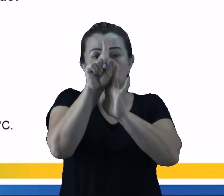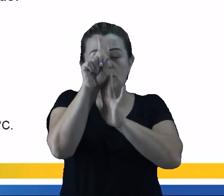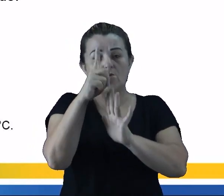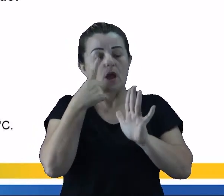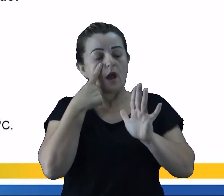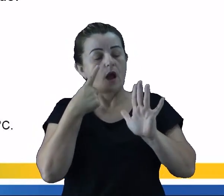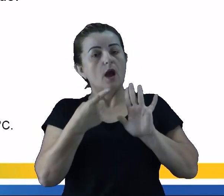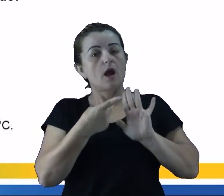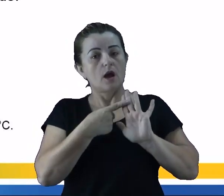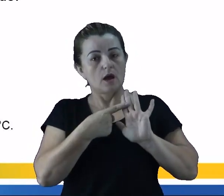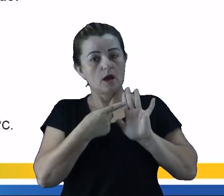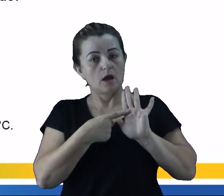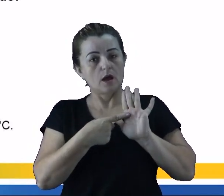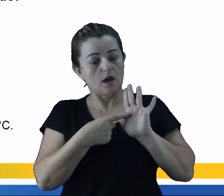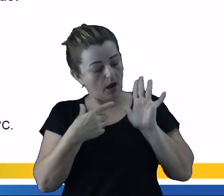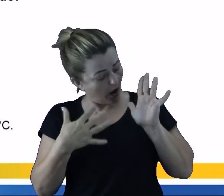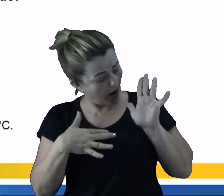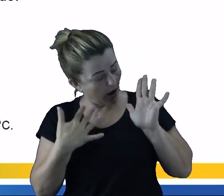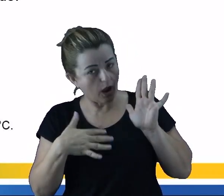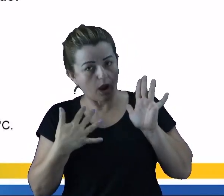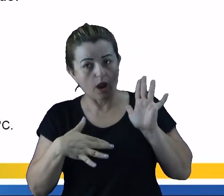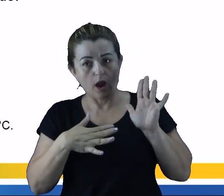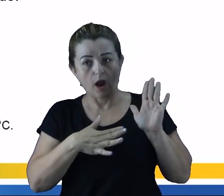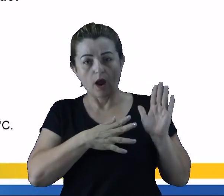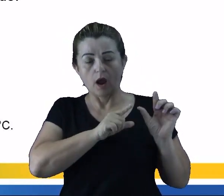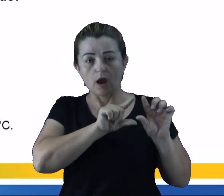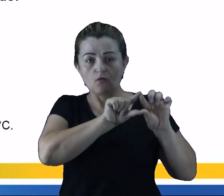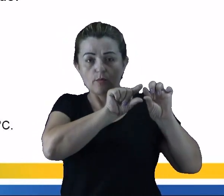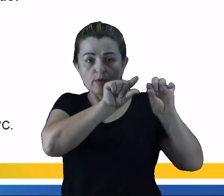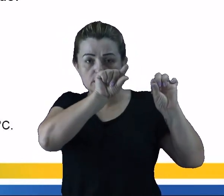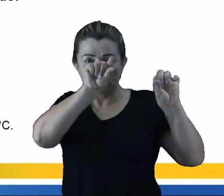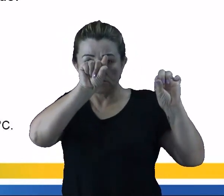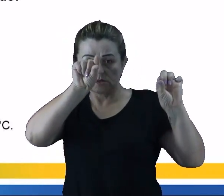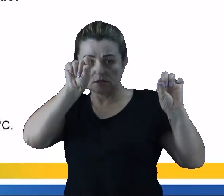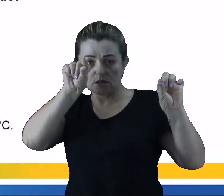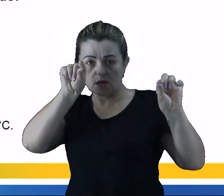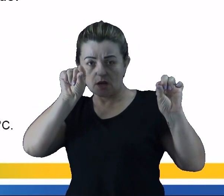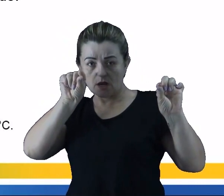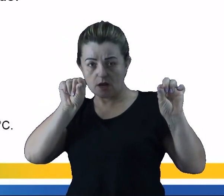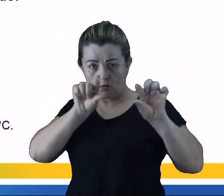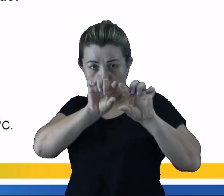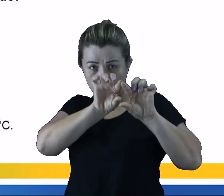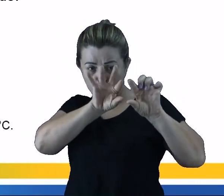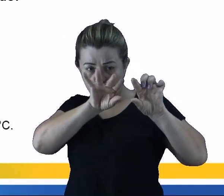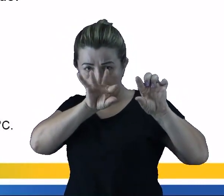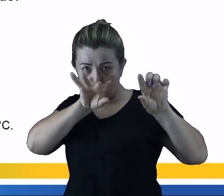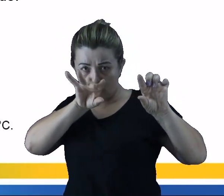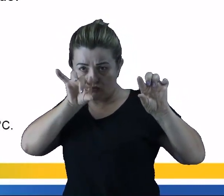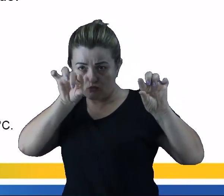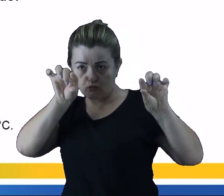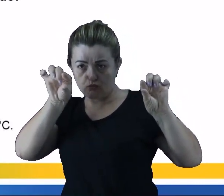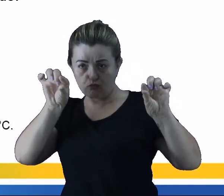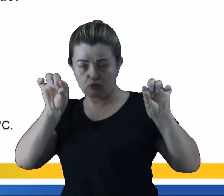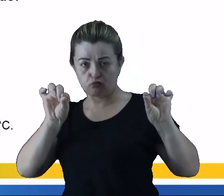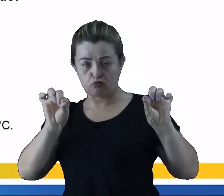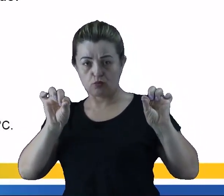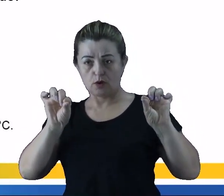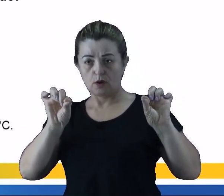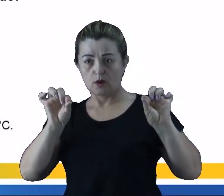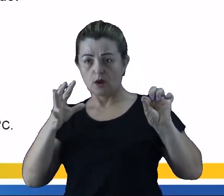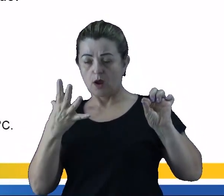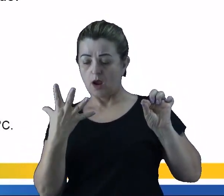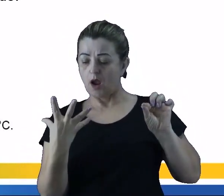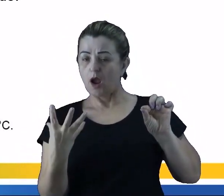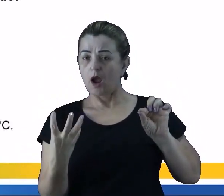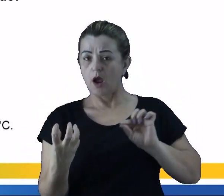termômetro e aí ele vai passar aqui pelo condensador, né, entrando nesse, nesse seu estado líquido e